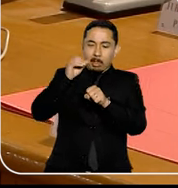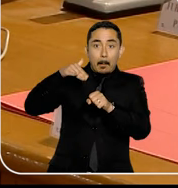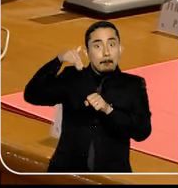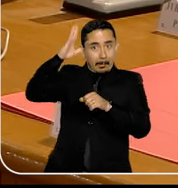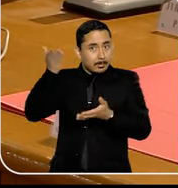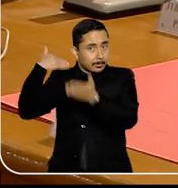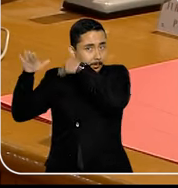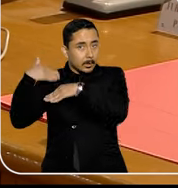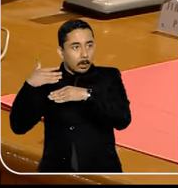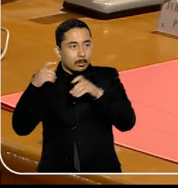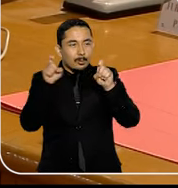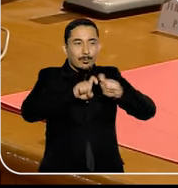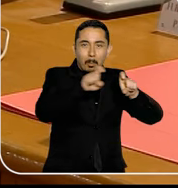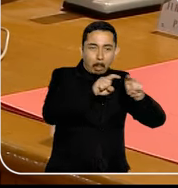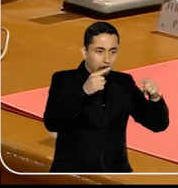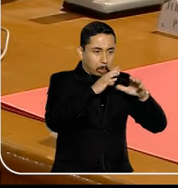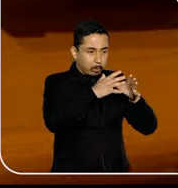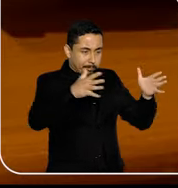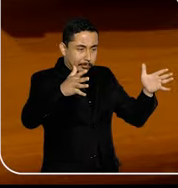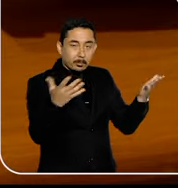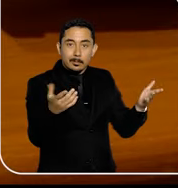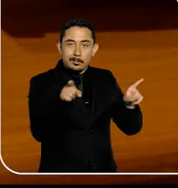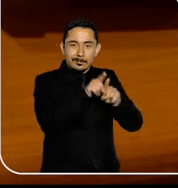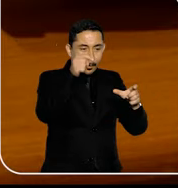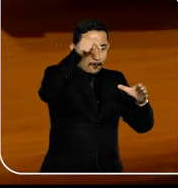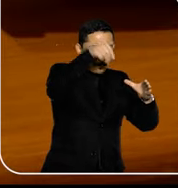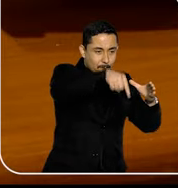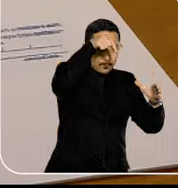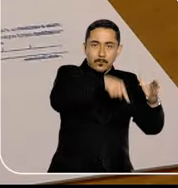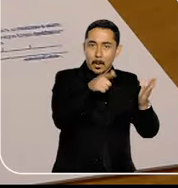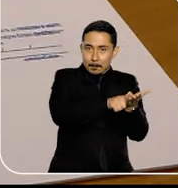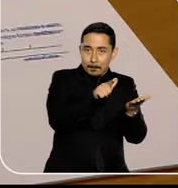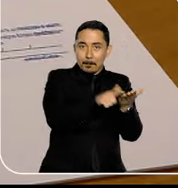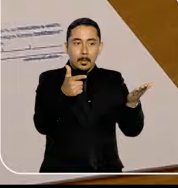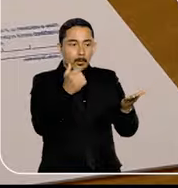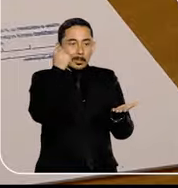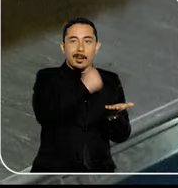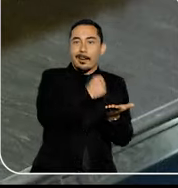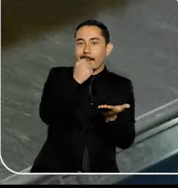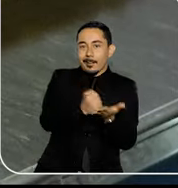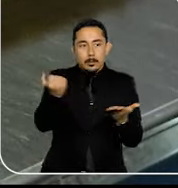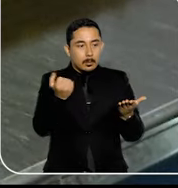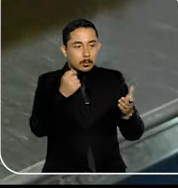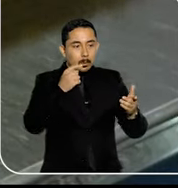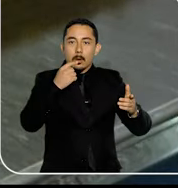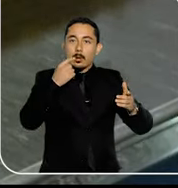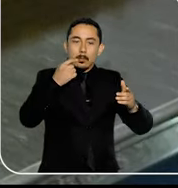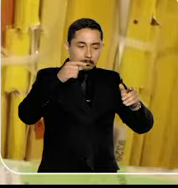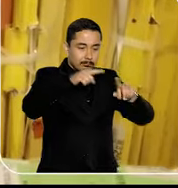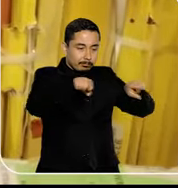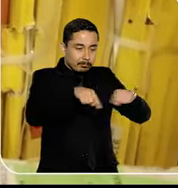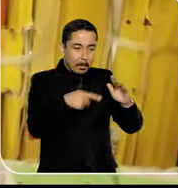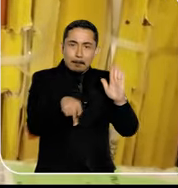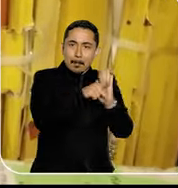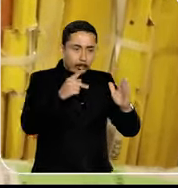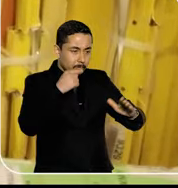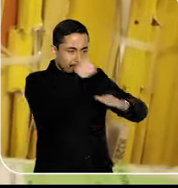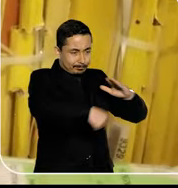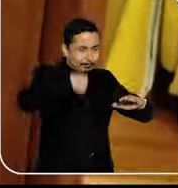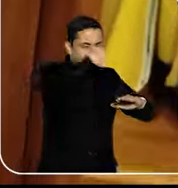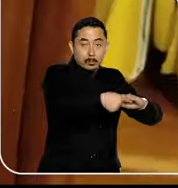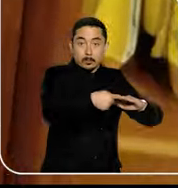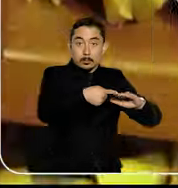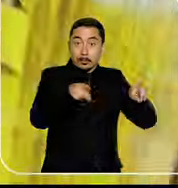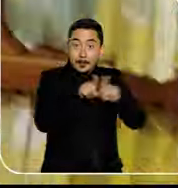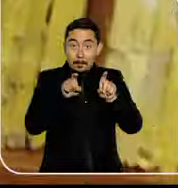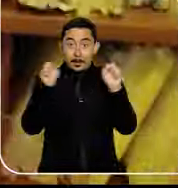atrás. Com computadores de tubo, furadores de papel, carimbos, máquinas de fitagem. Ah, e dá para